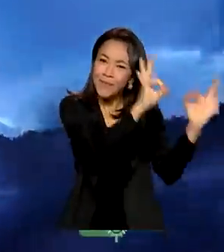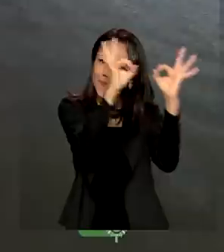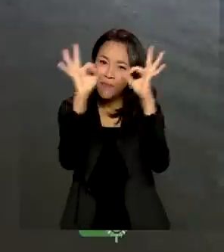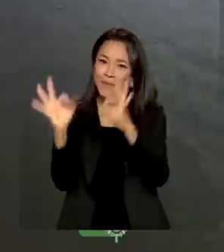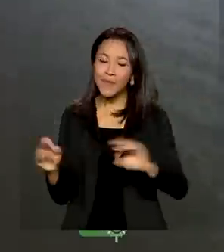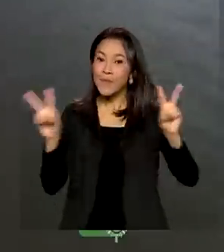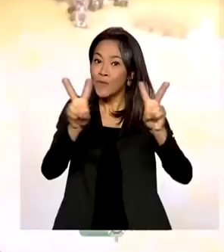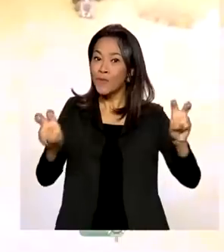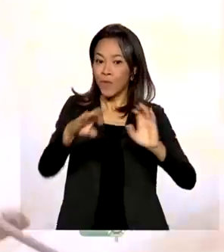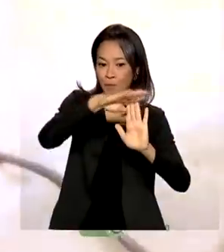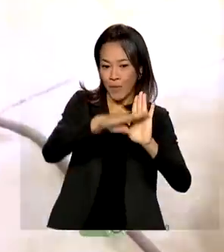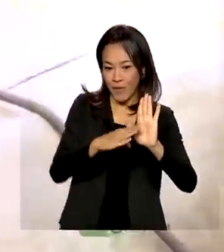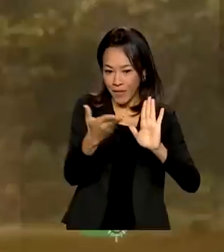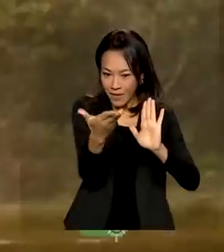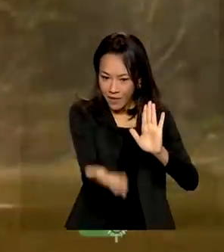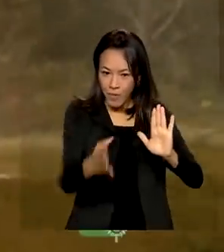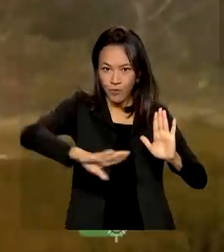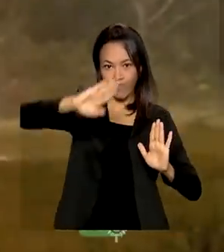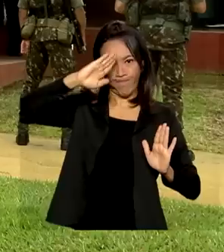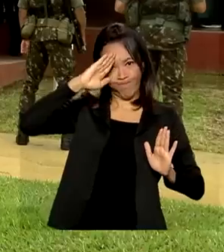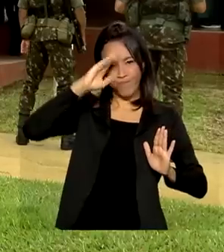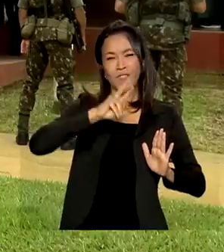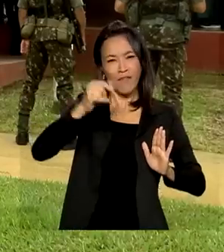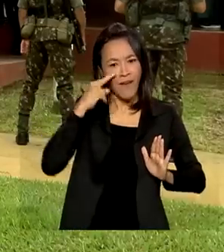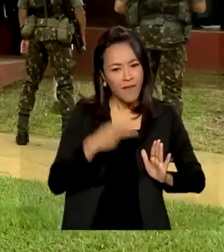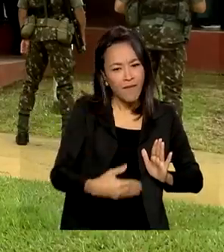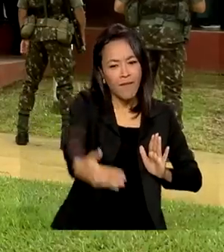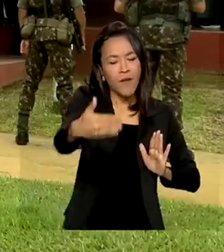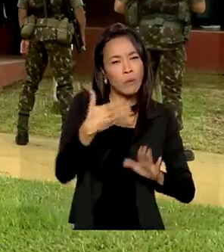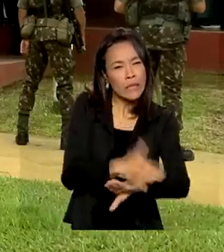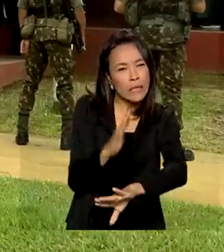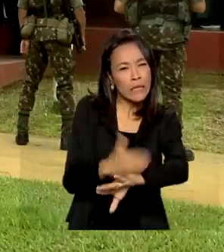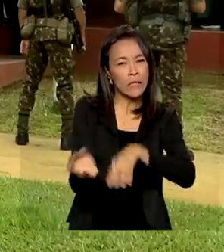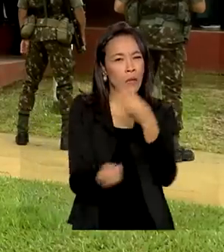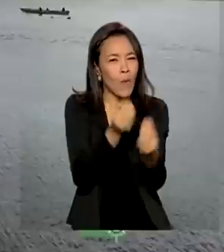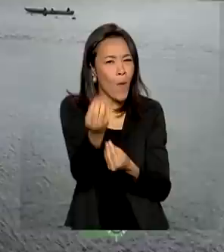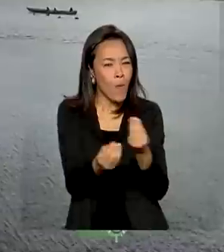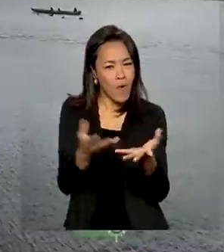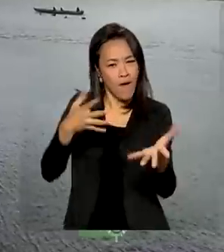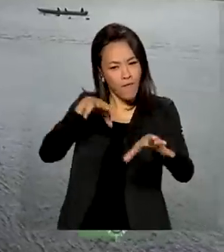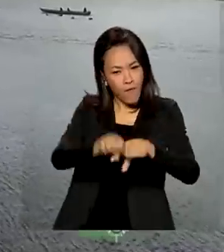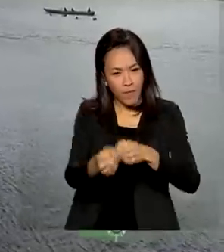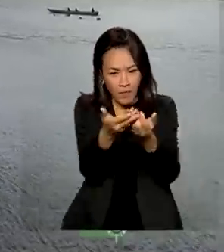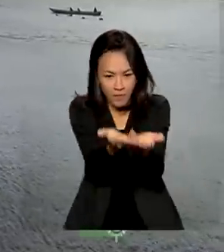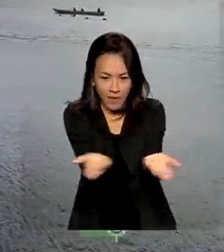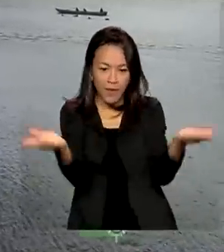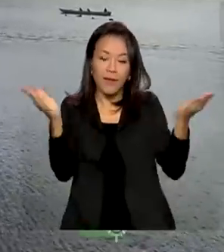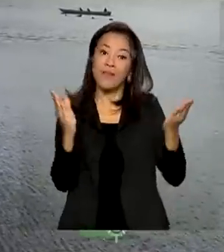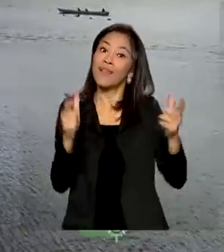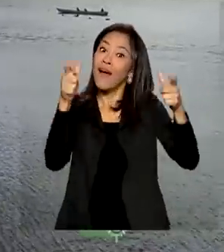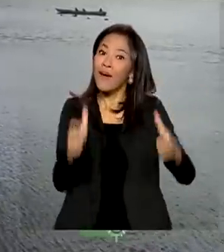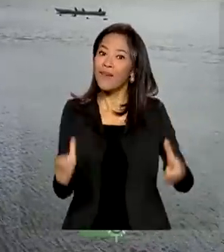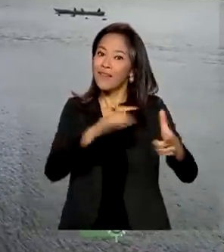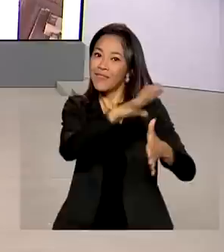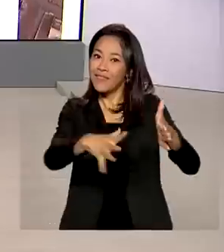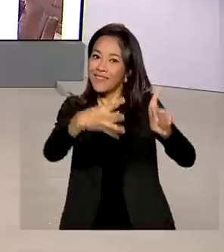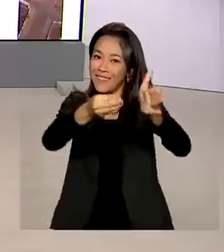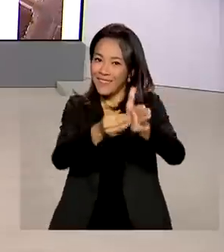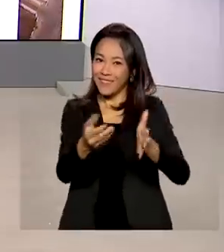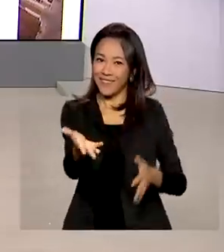o programa Calha Norte, você vai ver o treinamento e a formação dos guerreiros de selva na região amazônica.